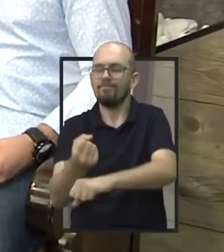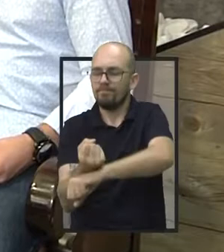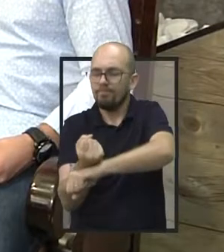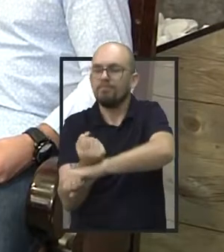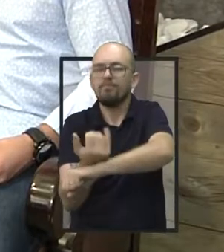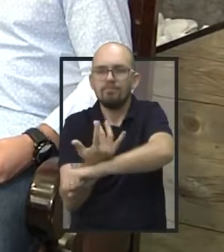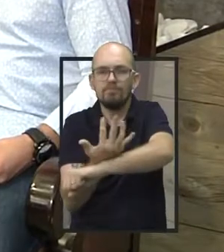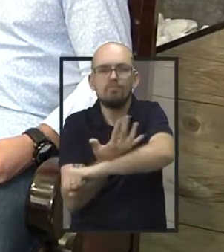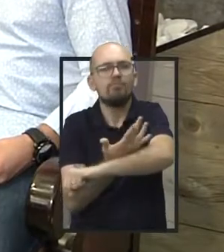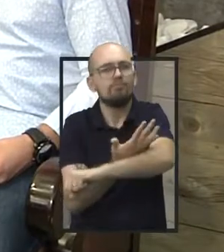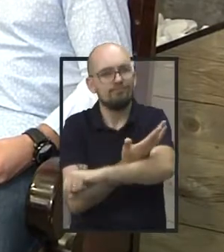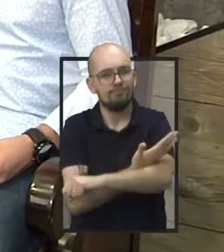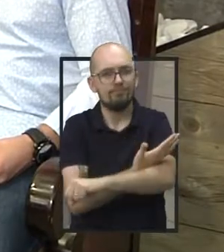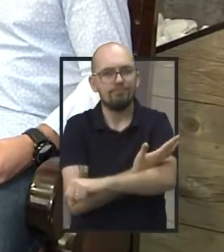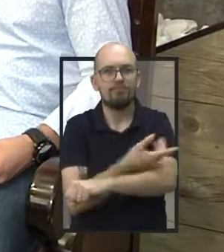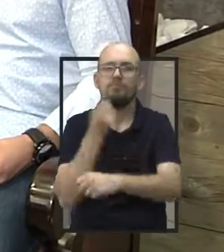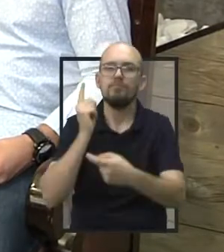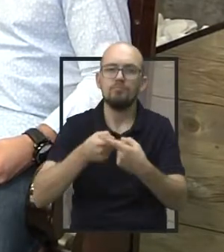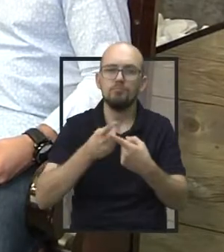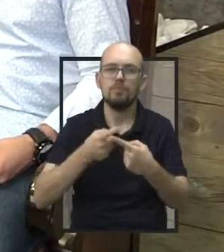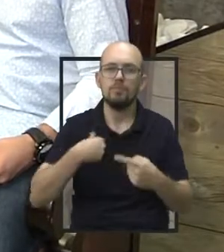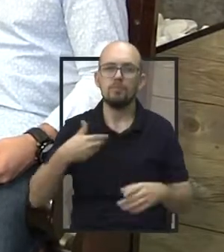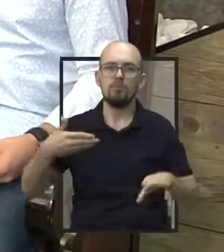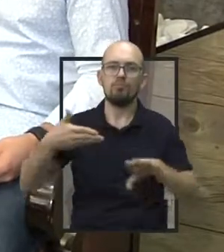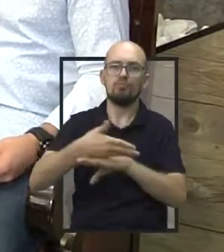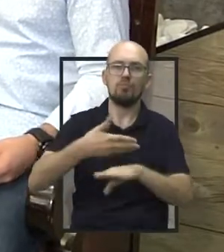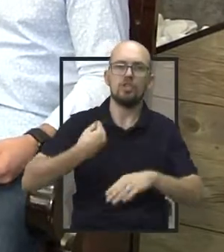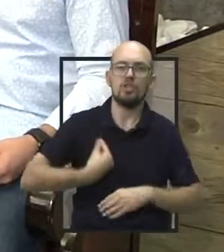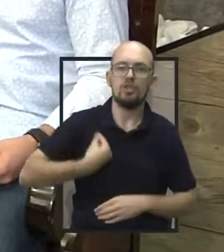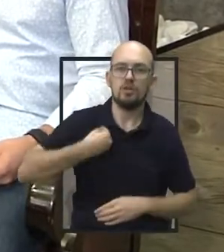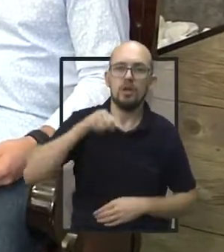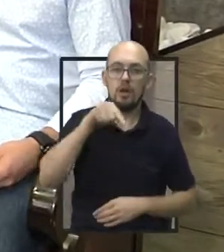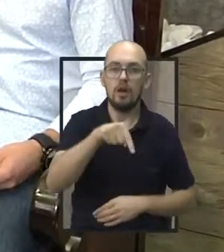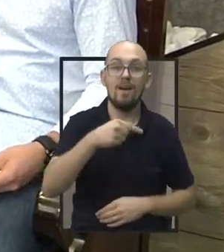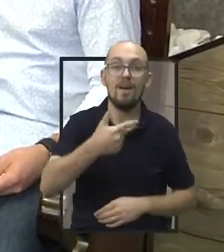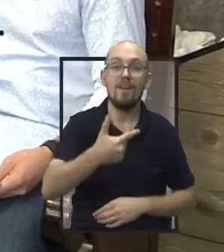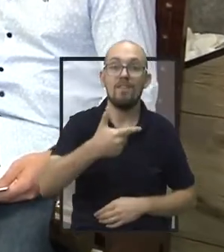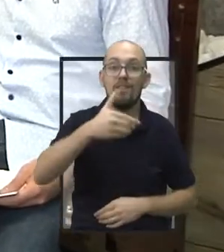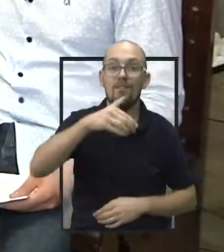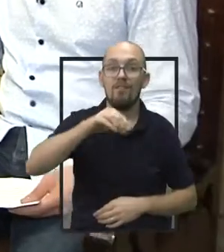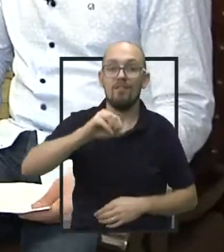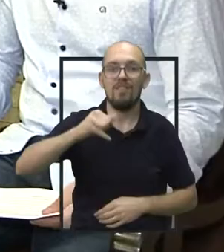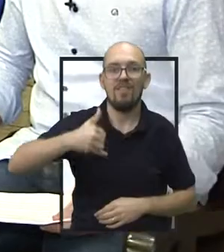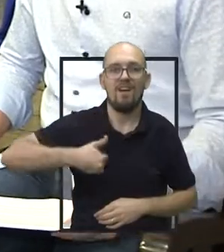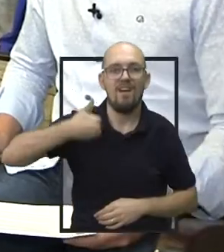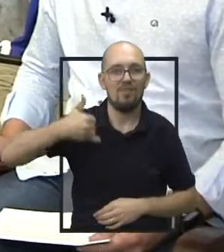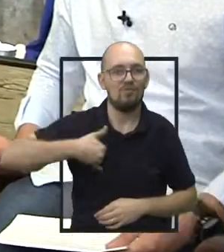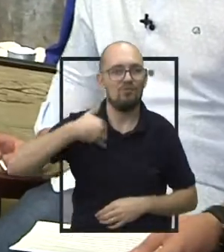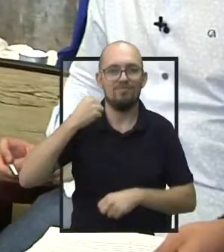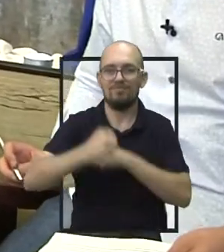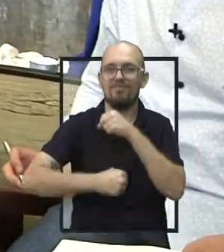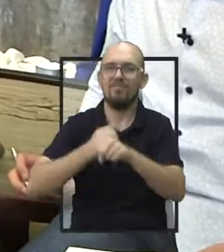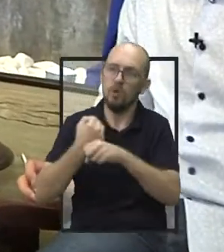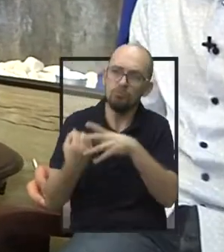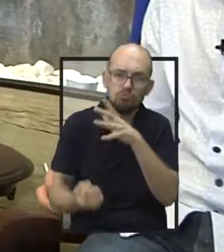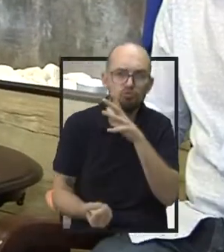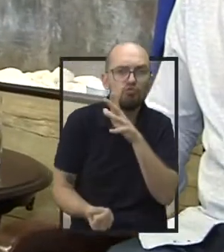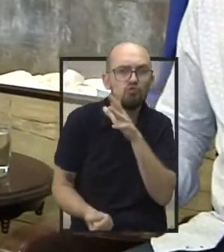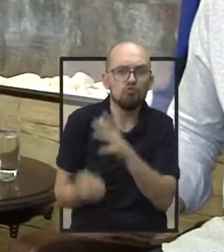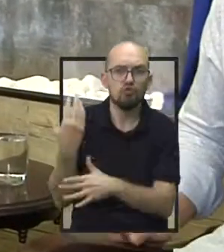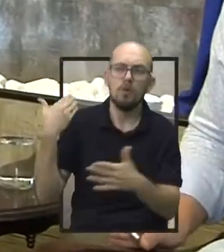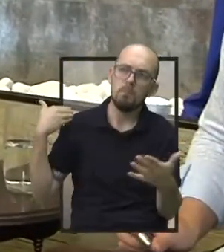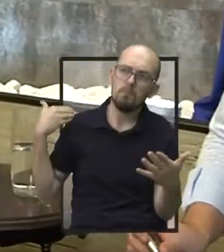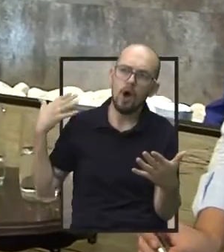tempo, gratificado de estar participando do 20º aniversário de fundação, vamos dizer